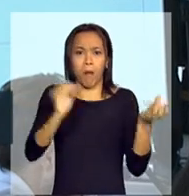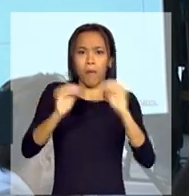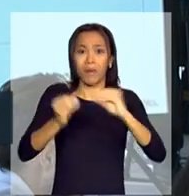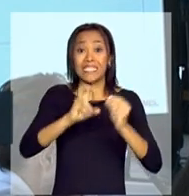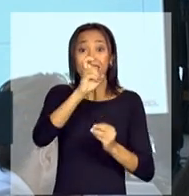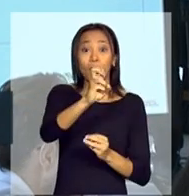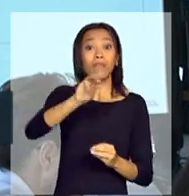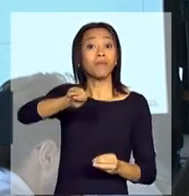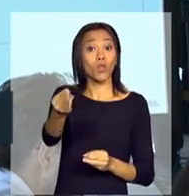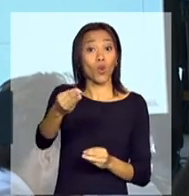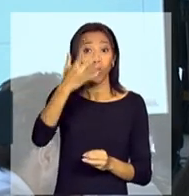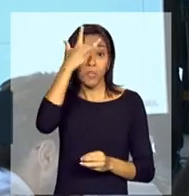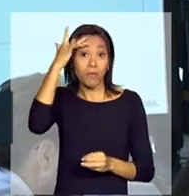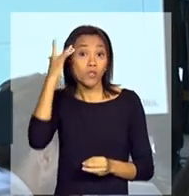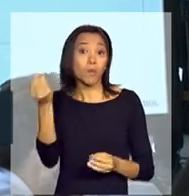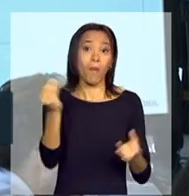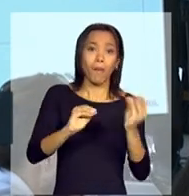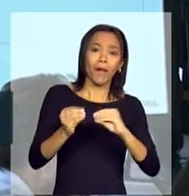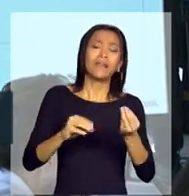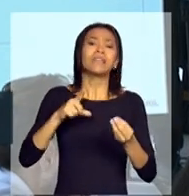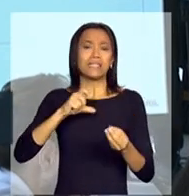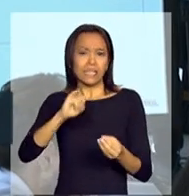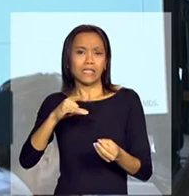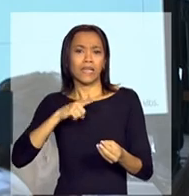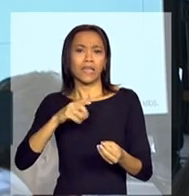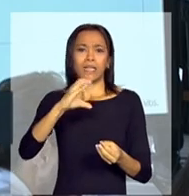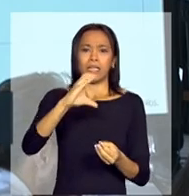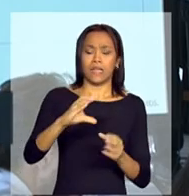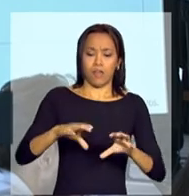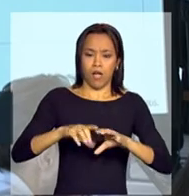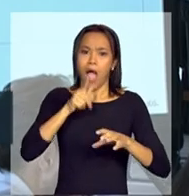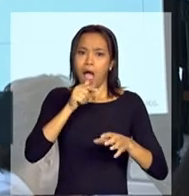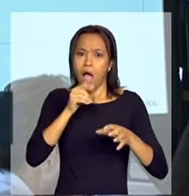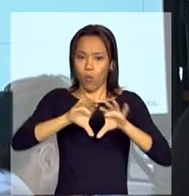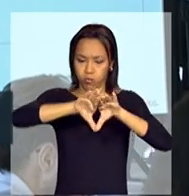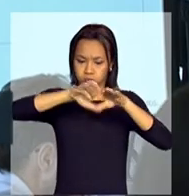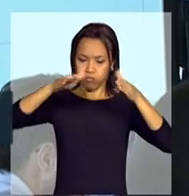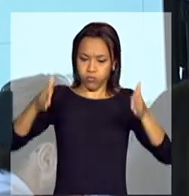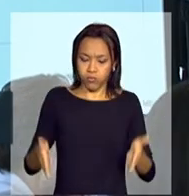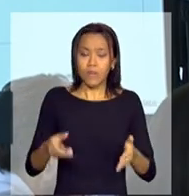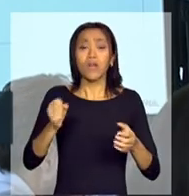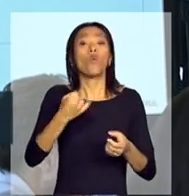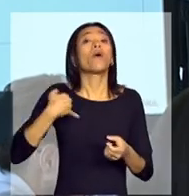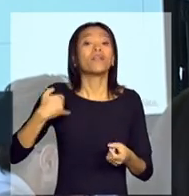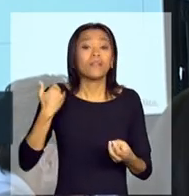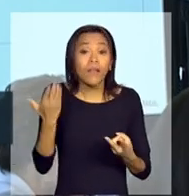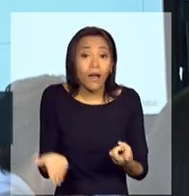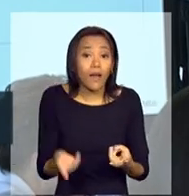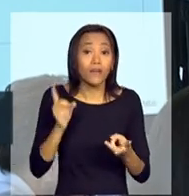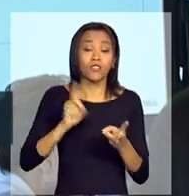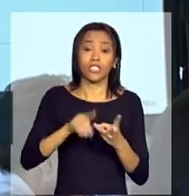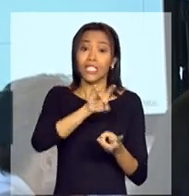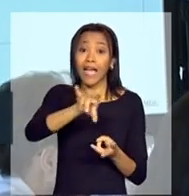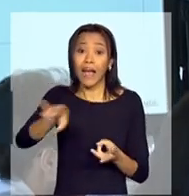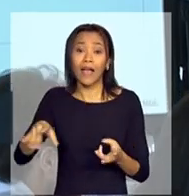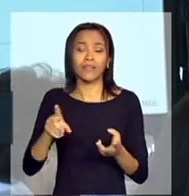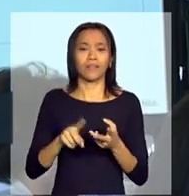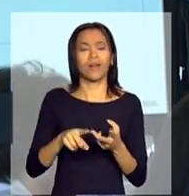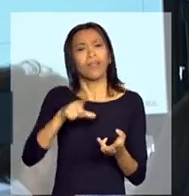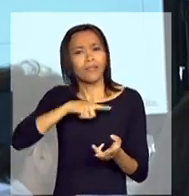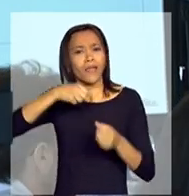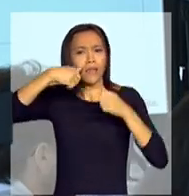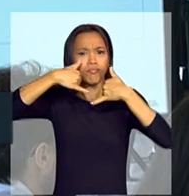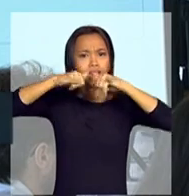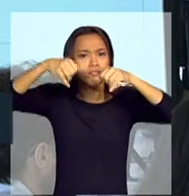pessoas, se tem cisterna, se não tem, aonde moram, qual é a escolaridade de cada um, qual é a idade de cada um, tem